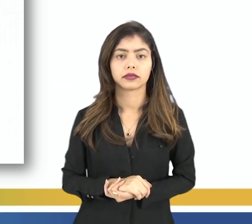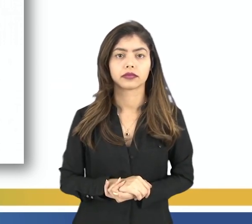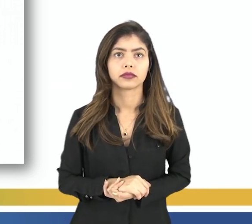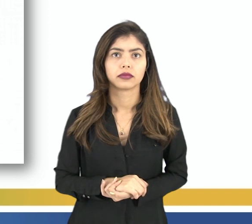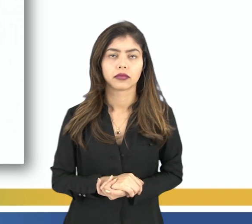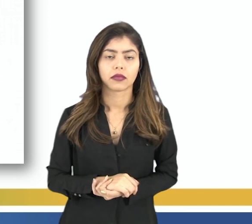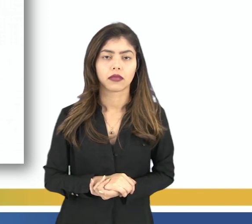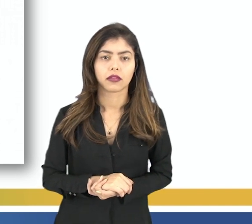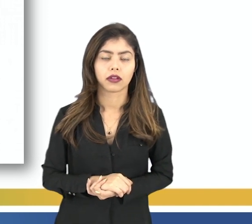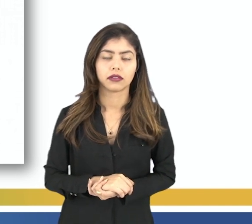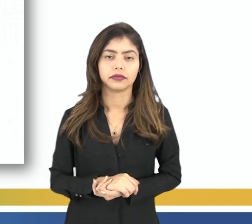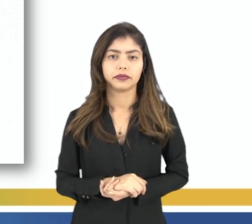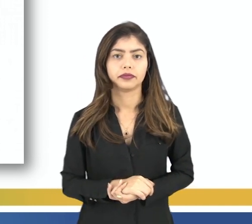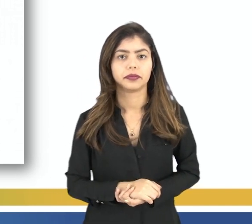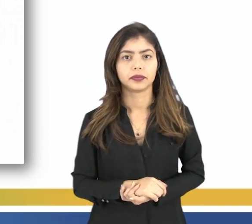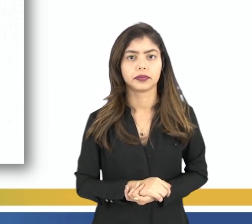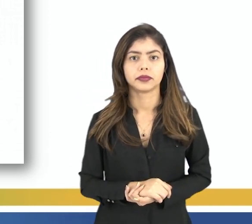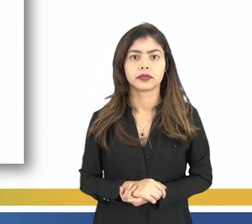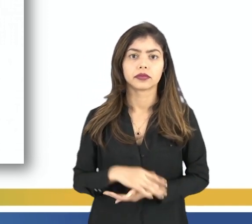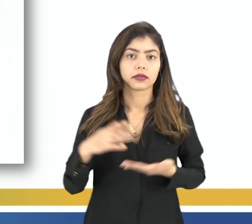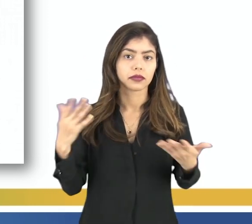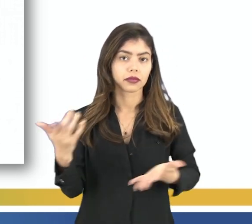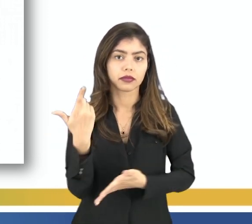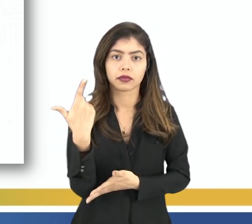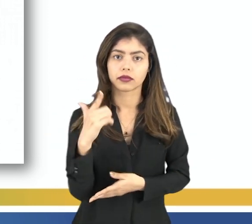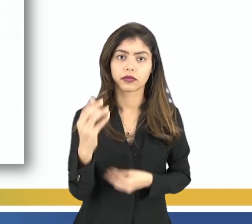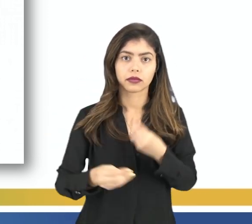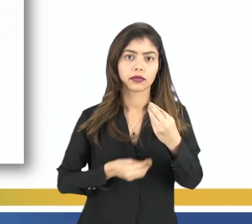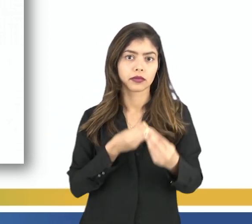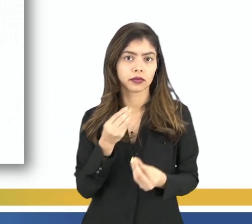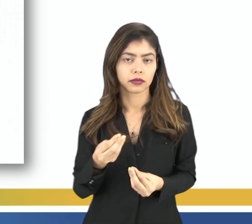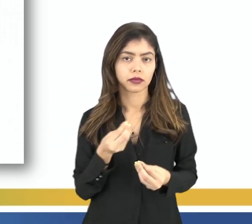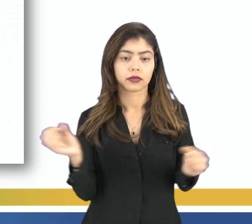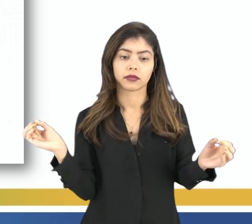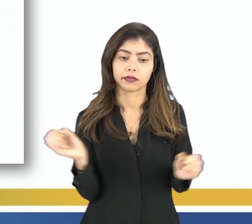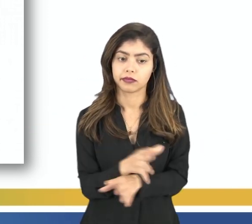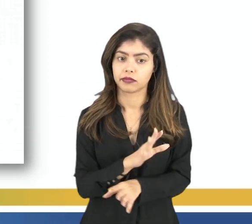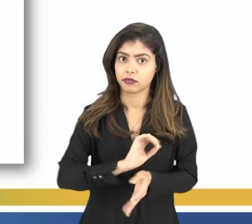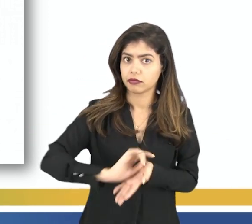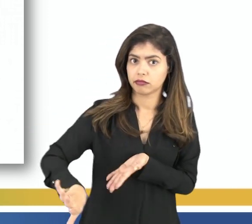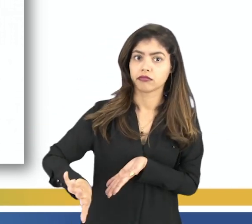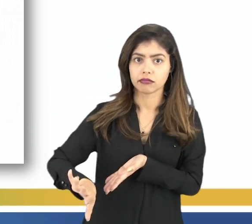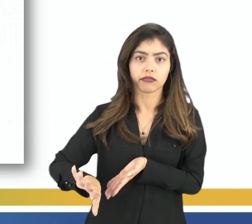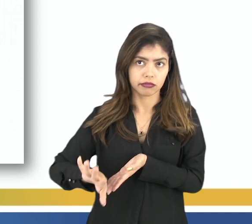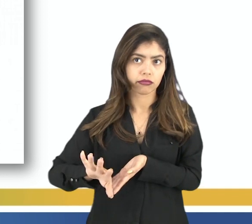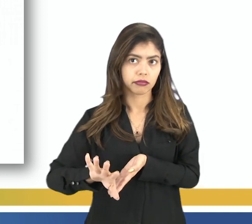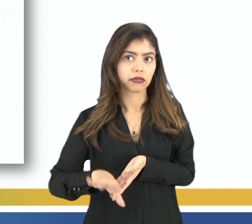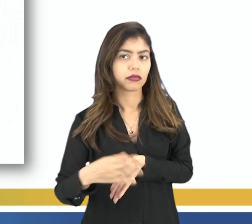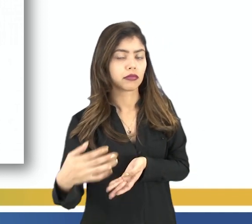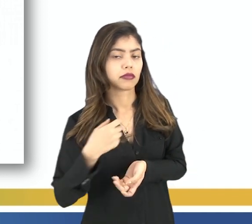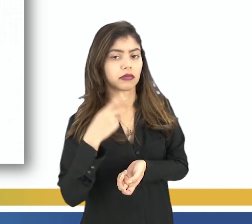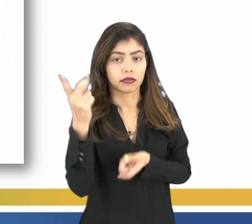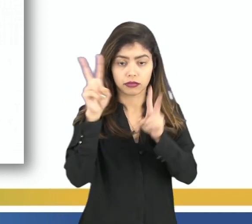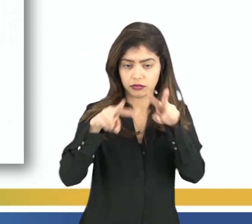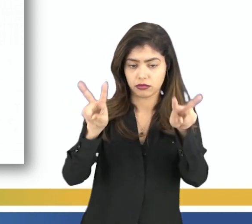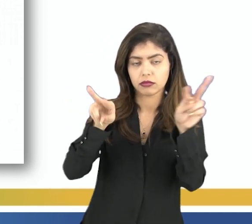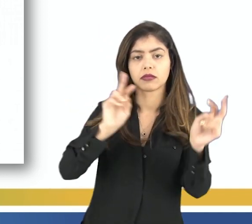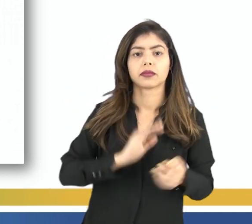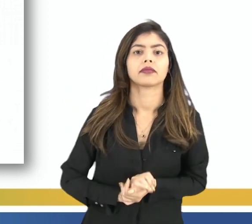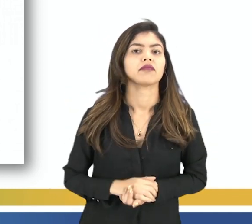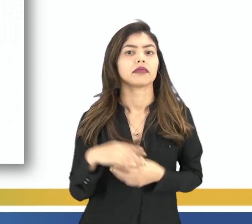propriamente dito, e obviamente que ele não deveria ser descartado no que diz respeito a essa visão.